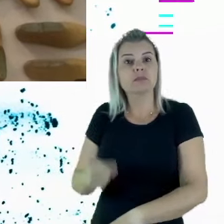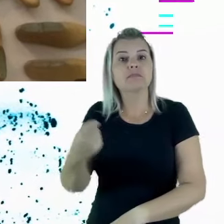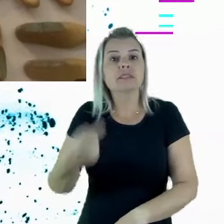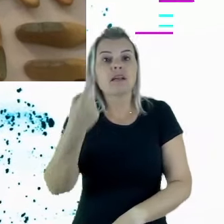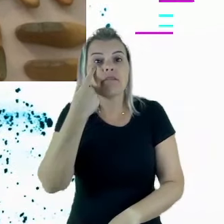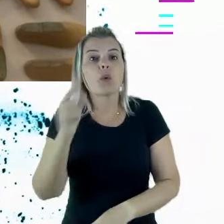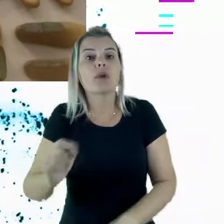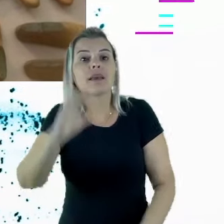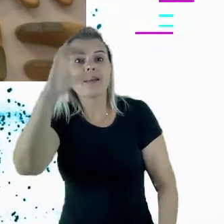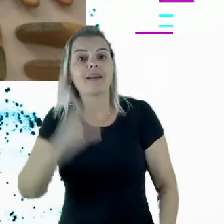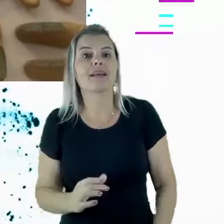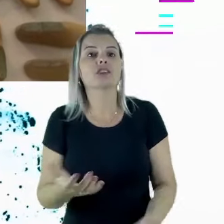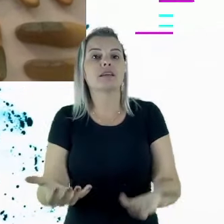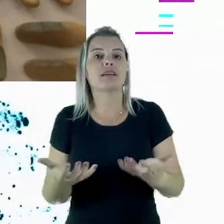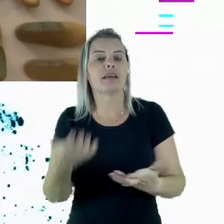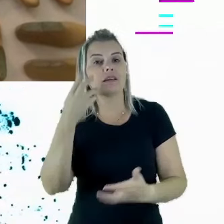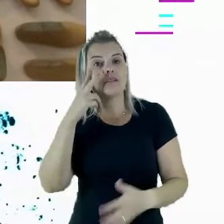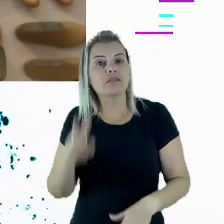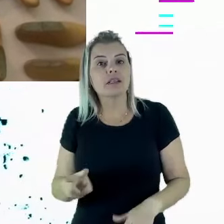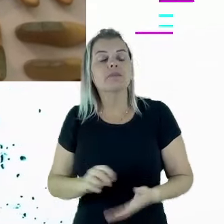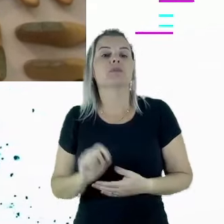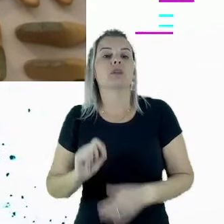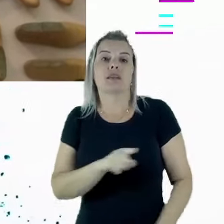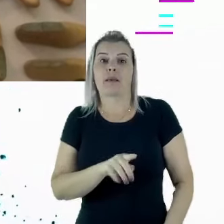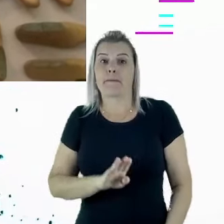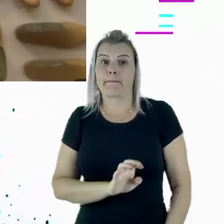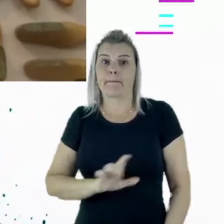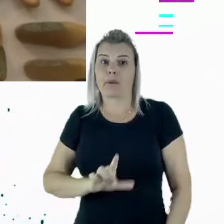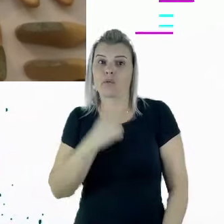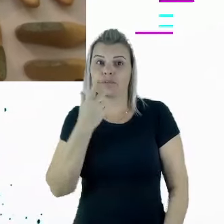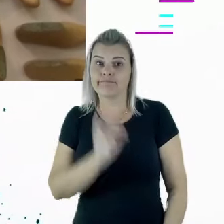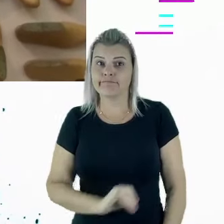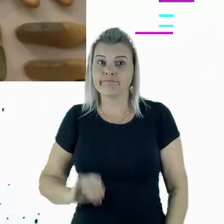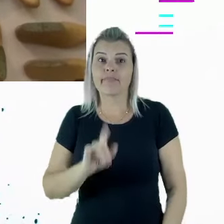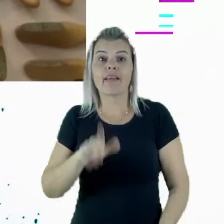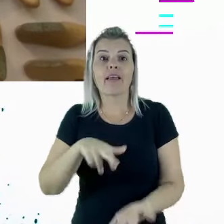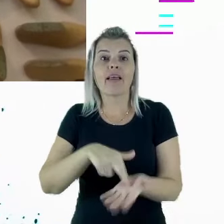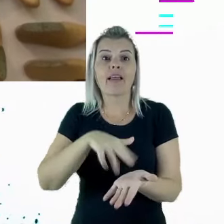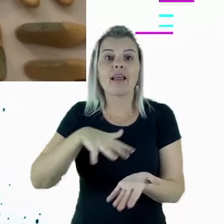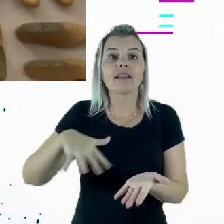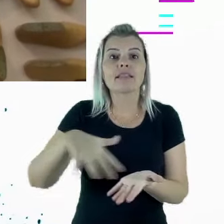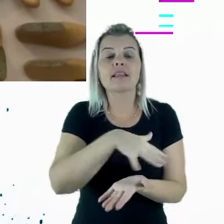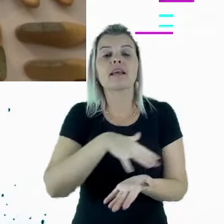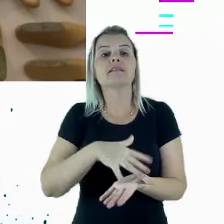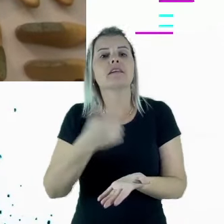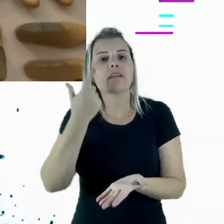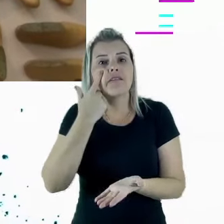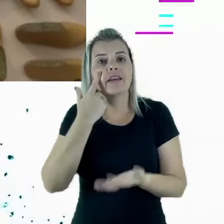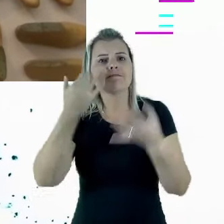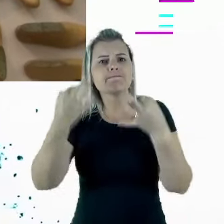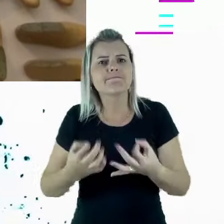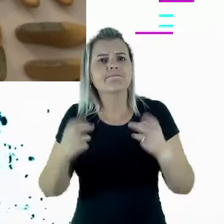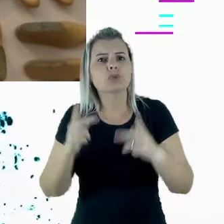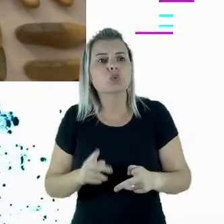cliente está querendo ver. E o que a Bel falou que é muito importante, que é a realidade, você ter realmente pessoas aderentes à